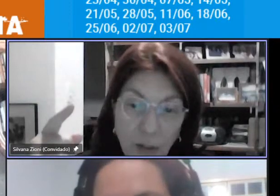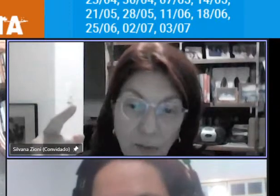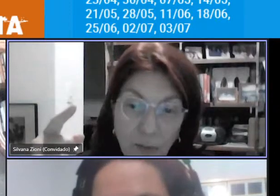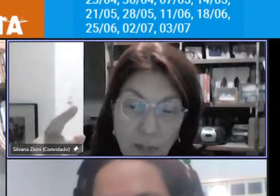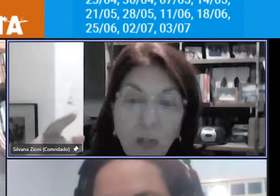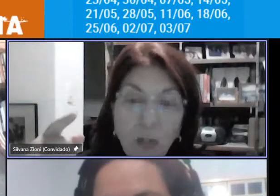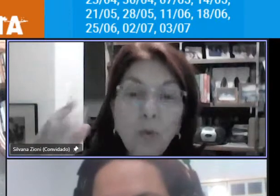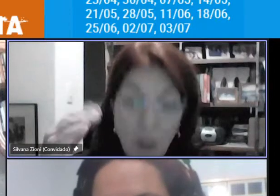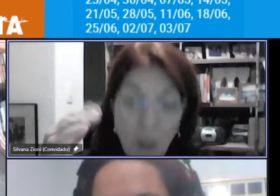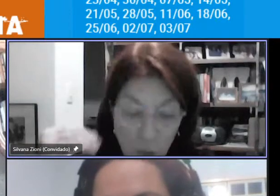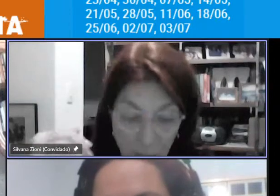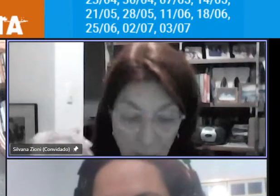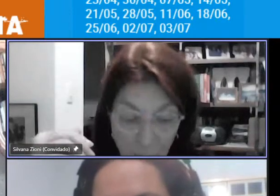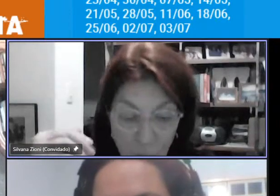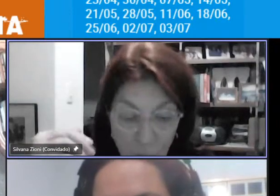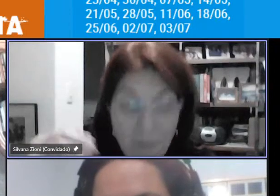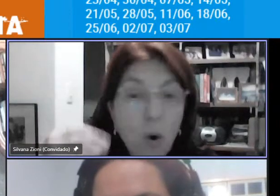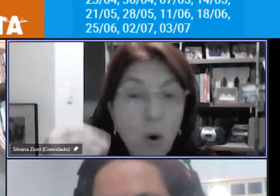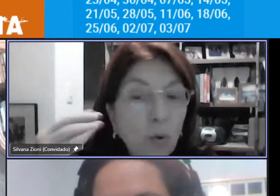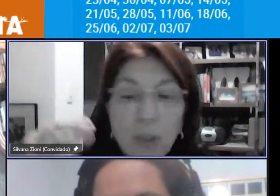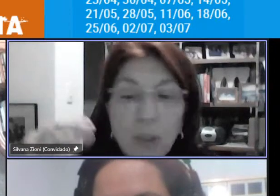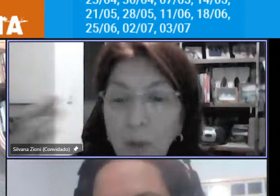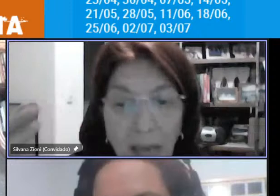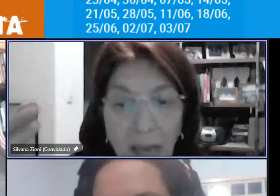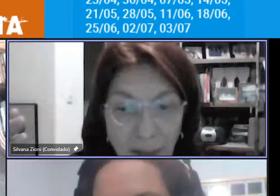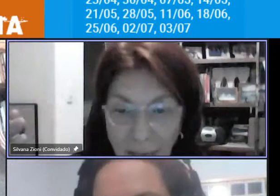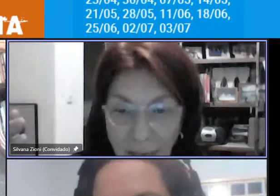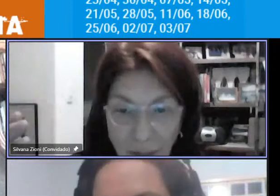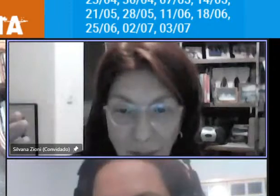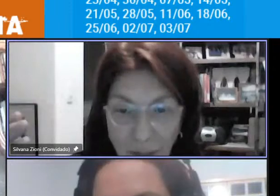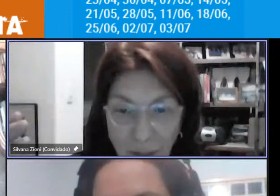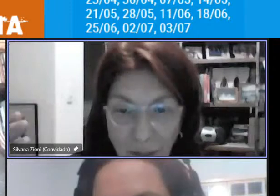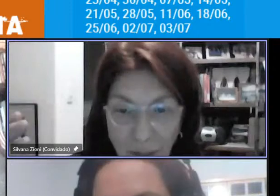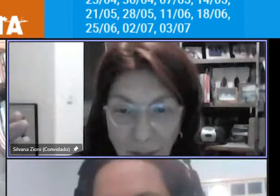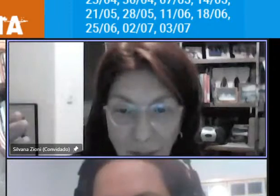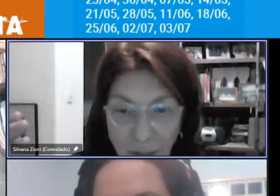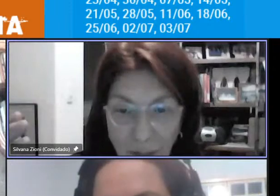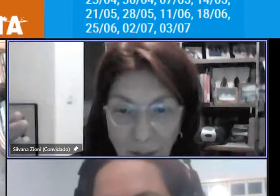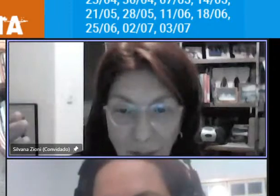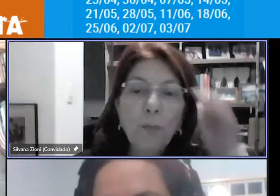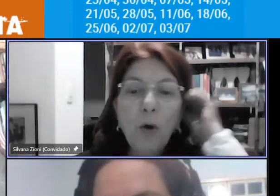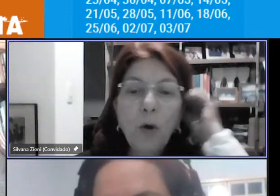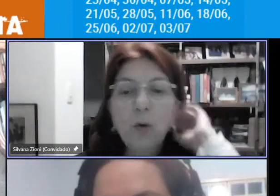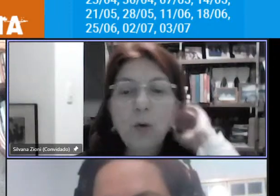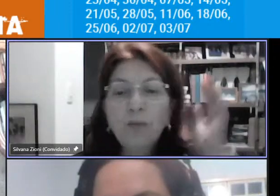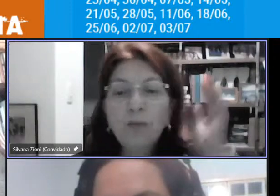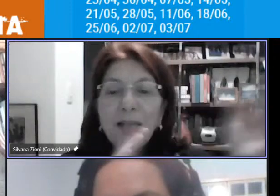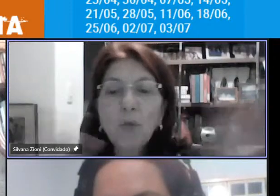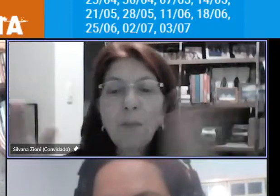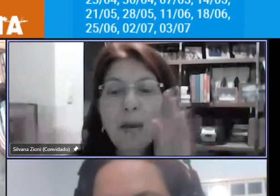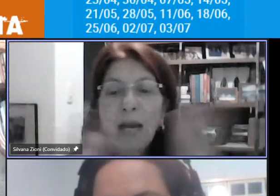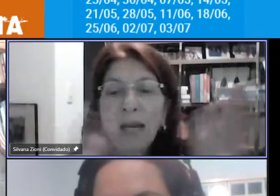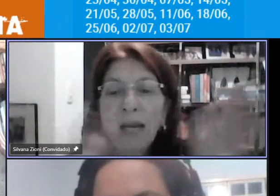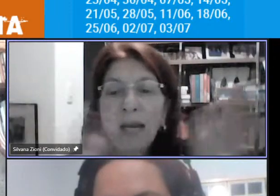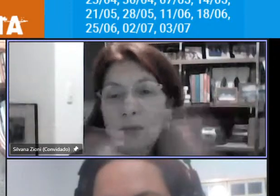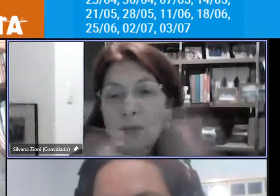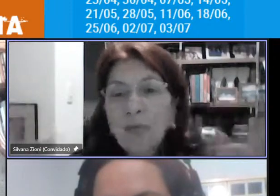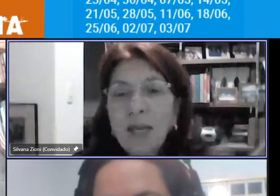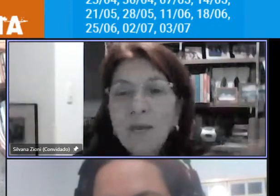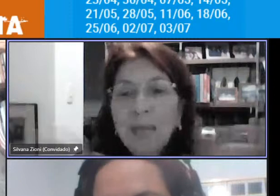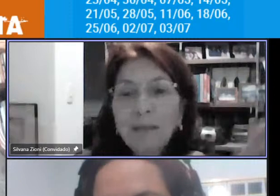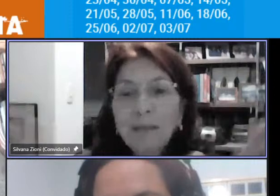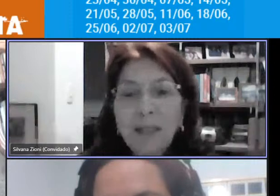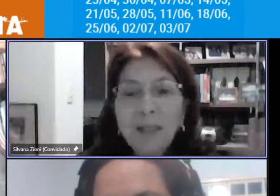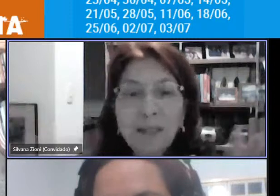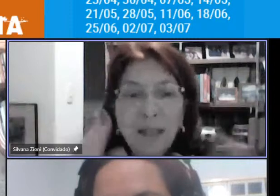alternativas no que eu chamo de multimodalidade é quase que um fazendo um paralelo